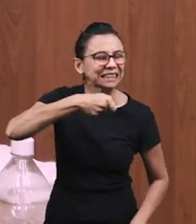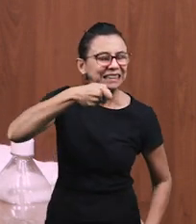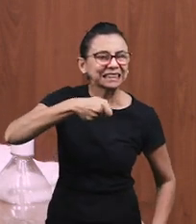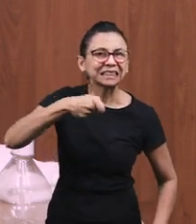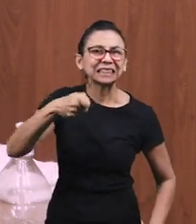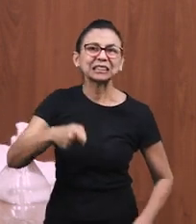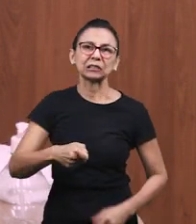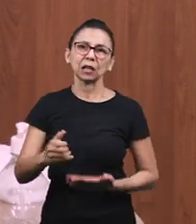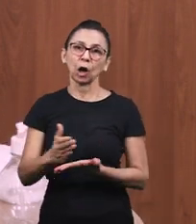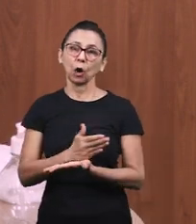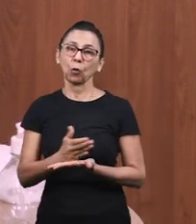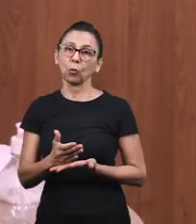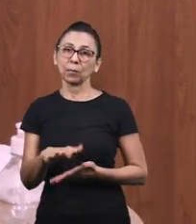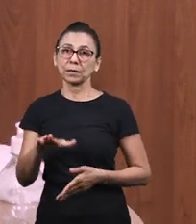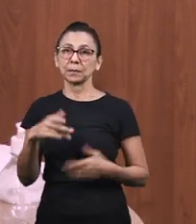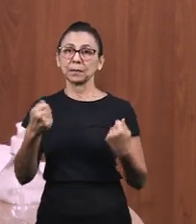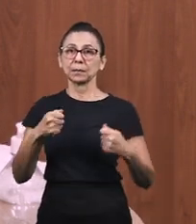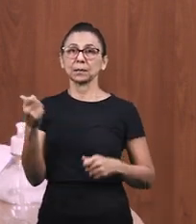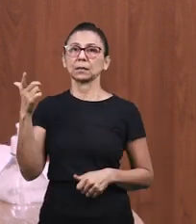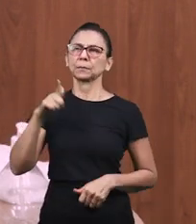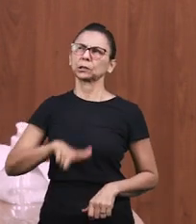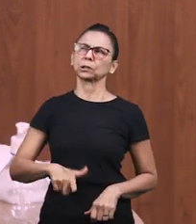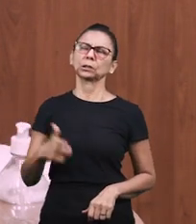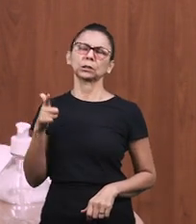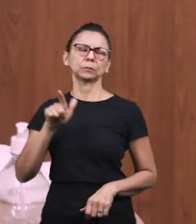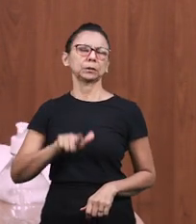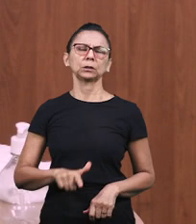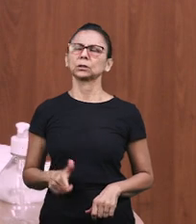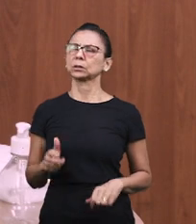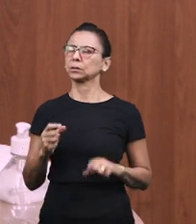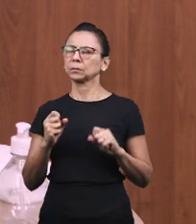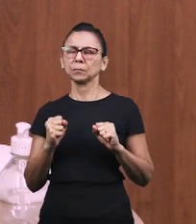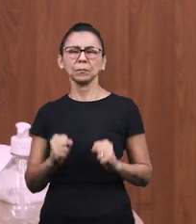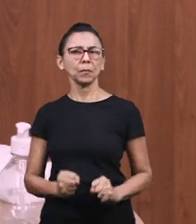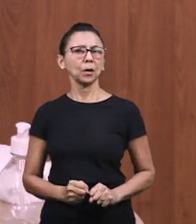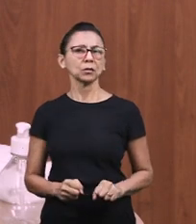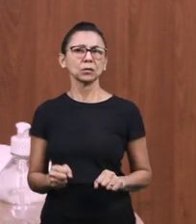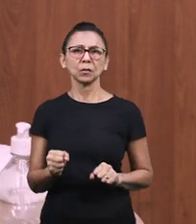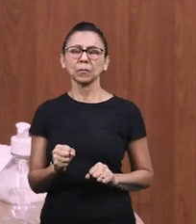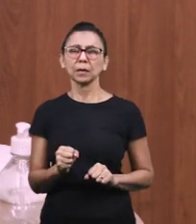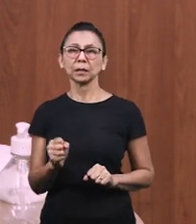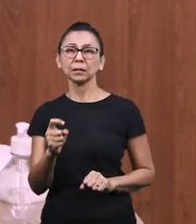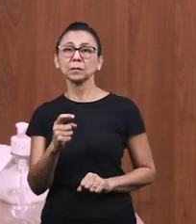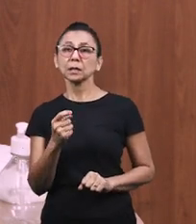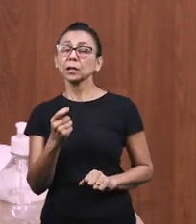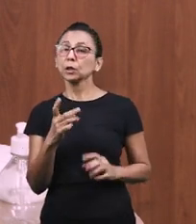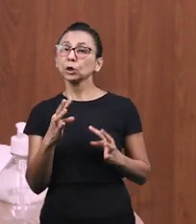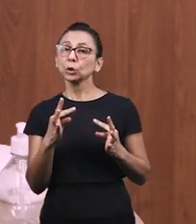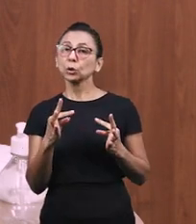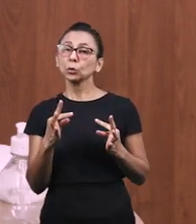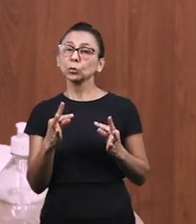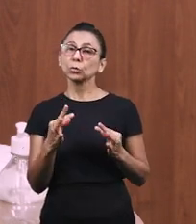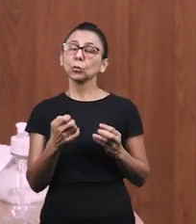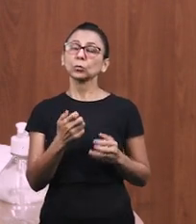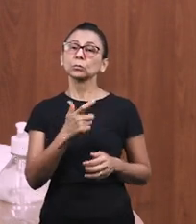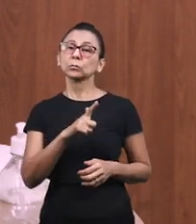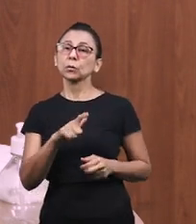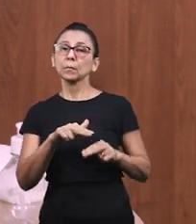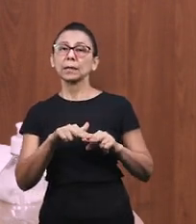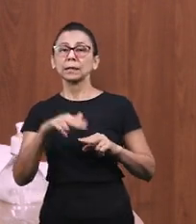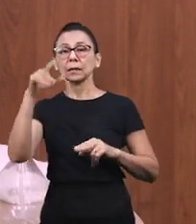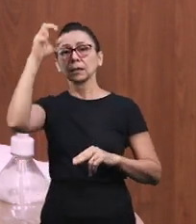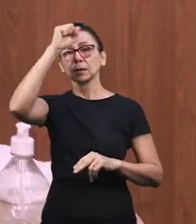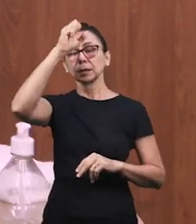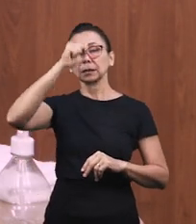de mais repetição. E isso pode ser feito da mesma forma para as outras aprendizagens. De lavar as